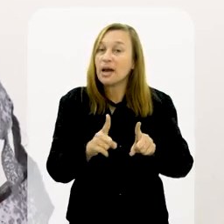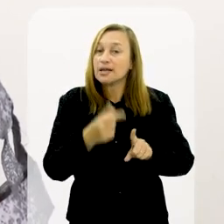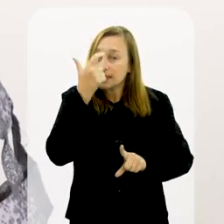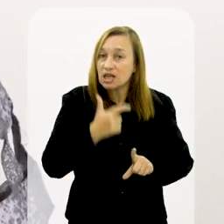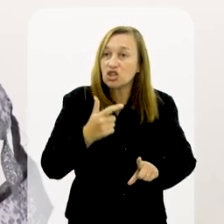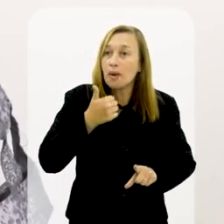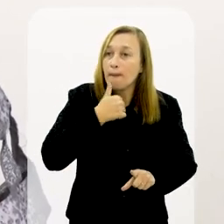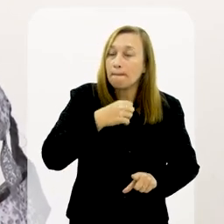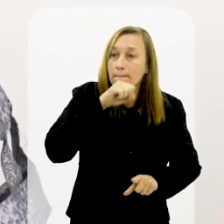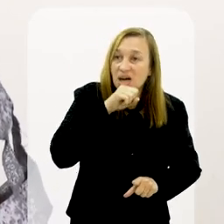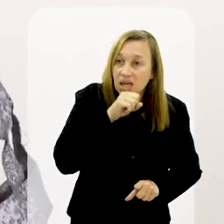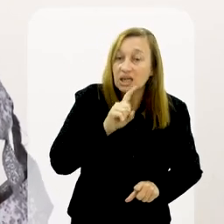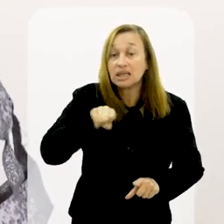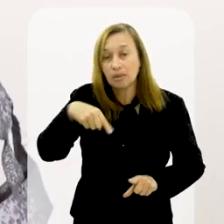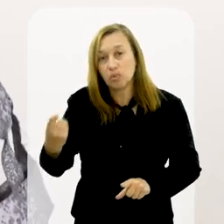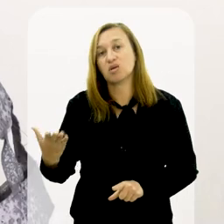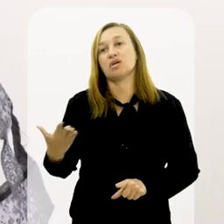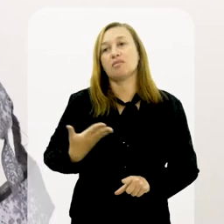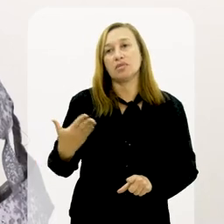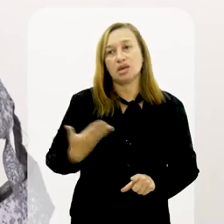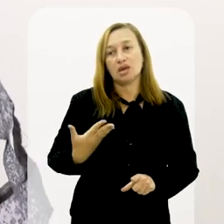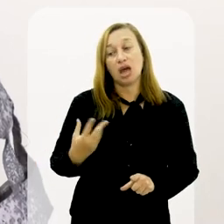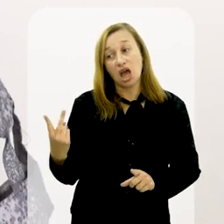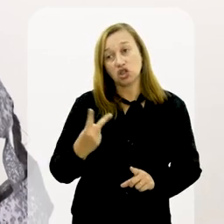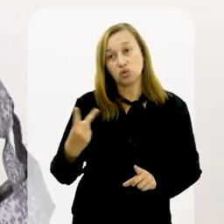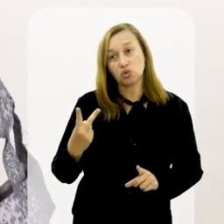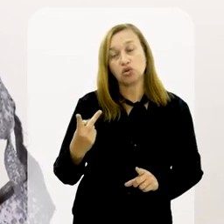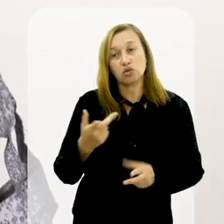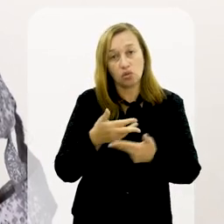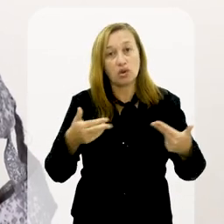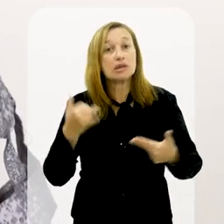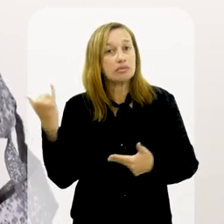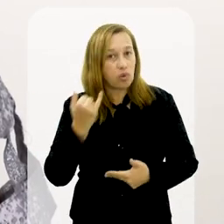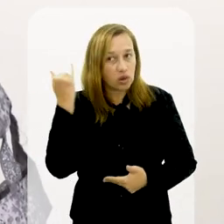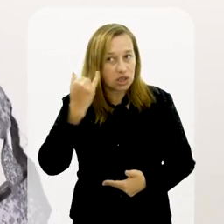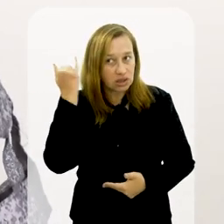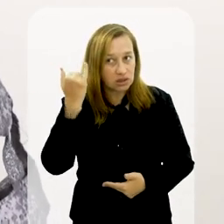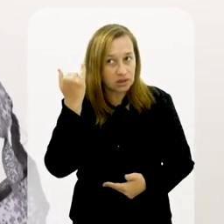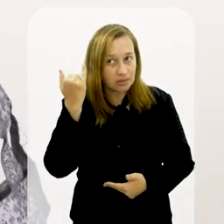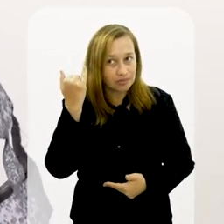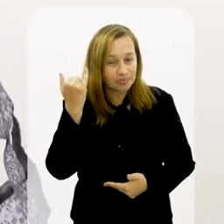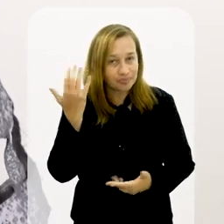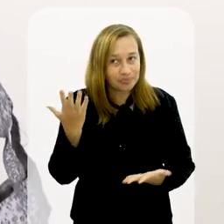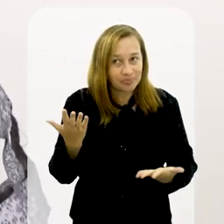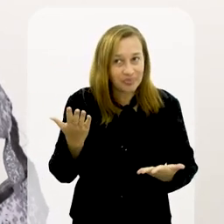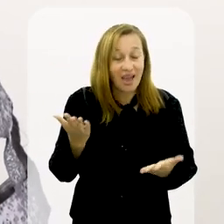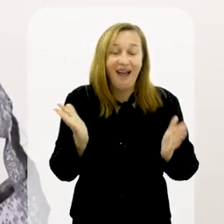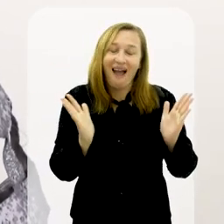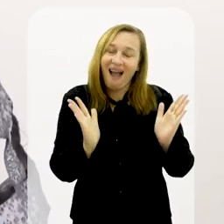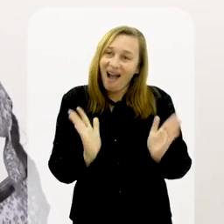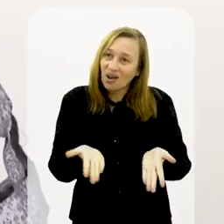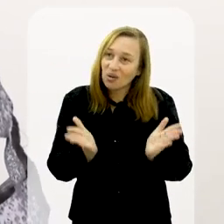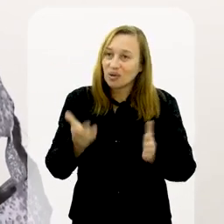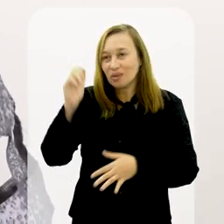determinação. Mas seja mãe, depois seja amiga. As duas coisas são importantes.